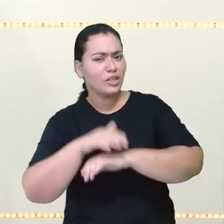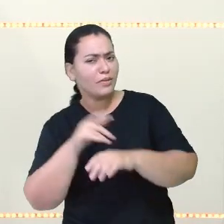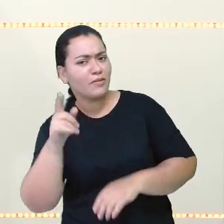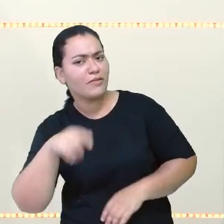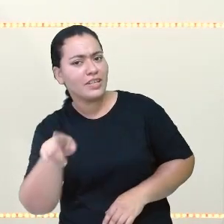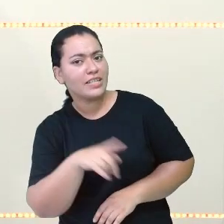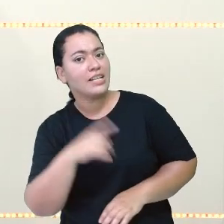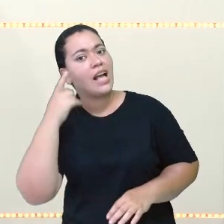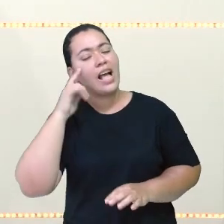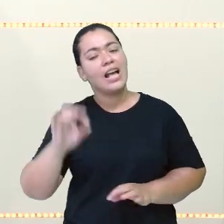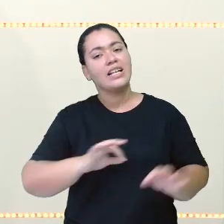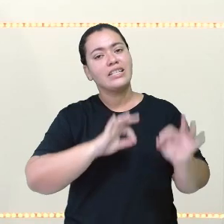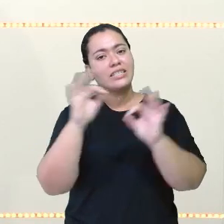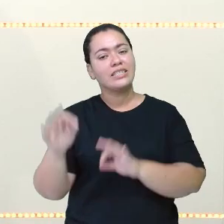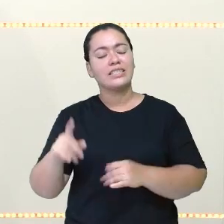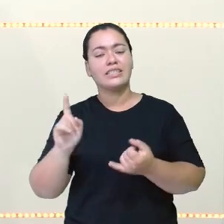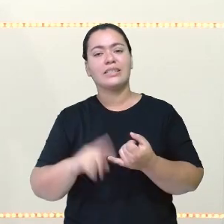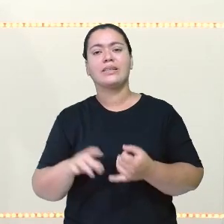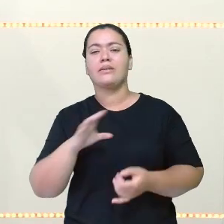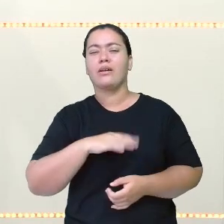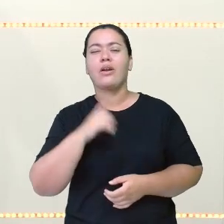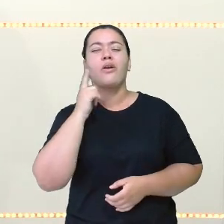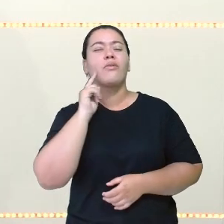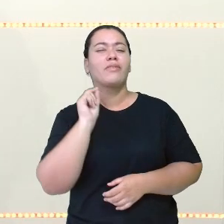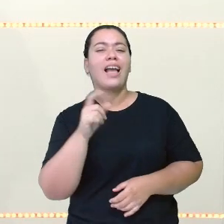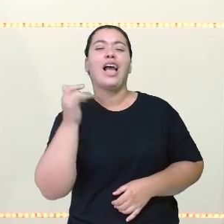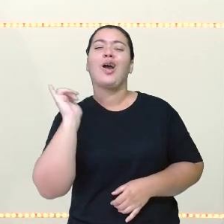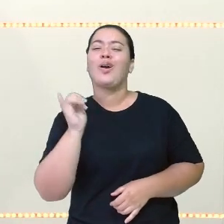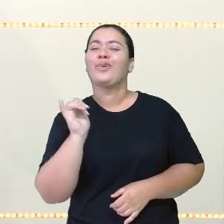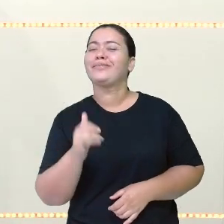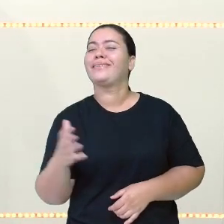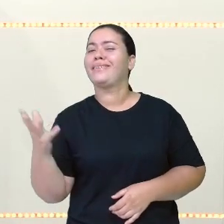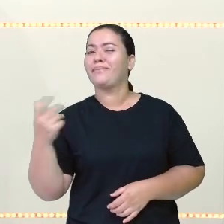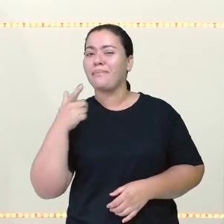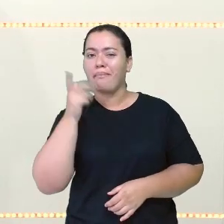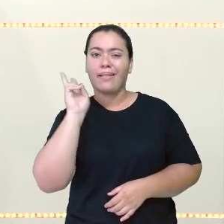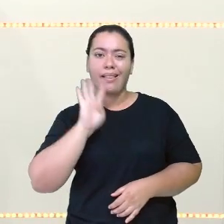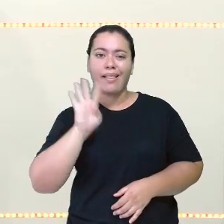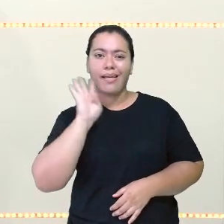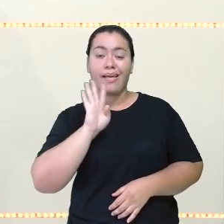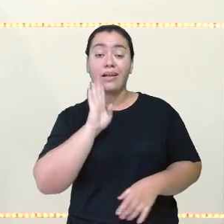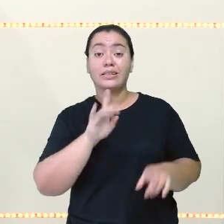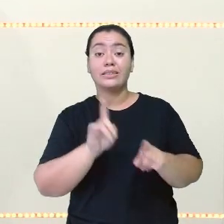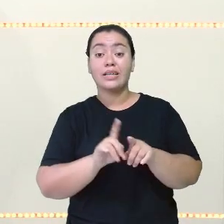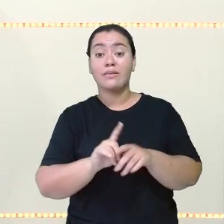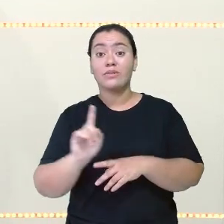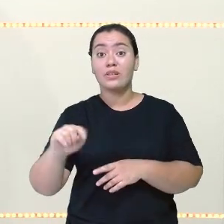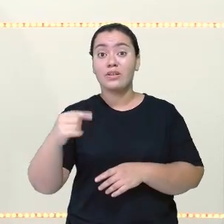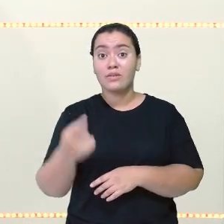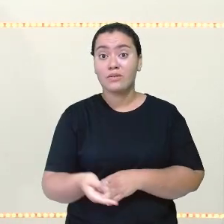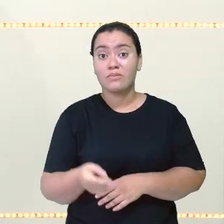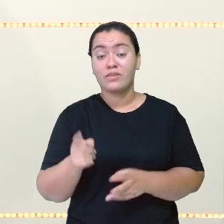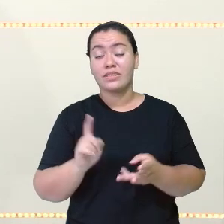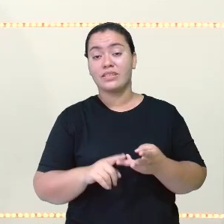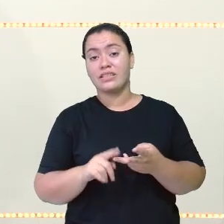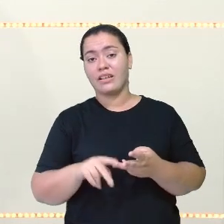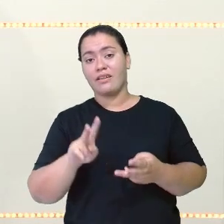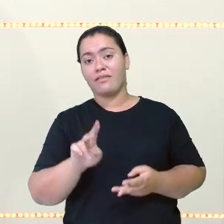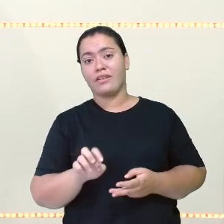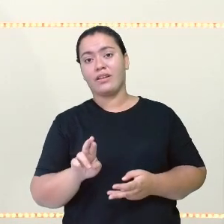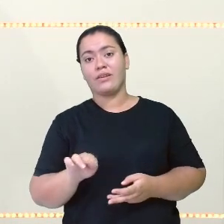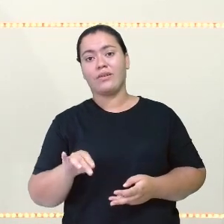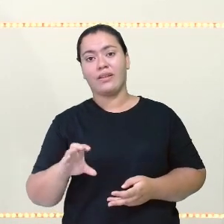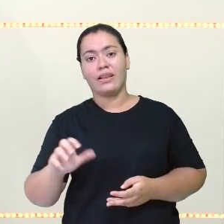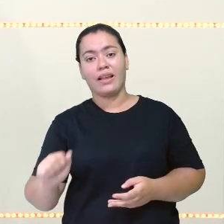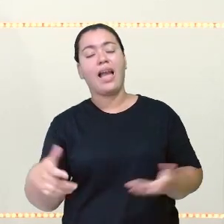que estavam assistindo a aula de língua portuguesa. Hoje eu vi que teve um conto bem legal. E depois a aula da professora Verônica e agora a aula da professora